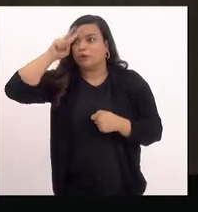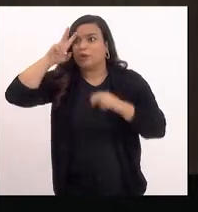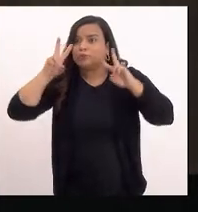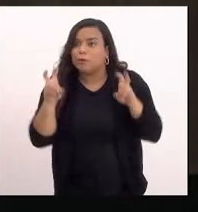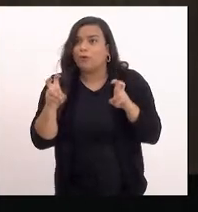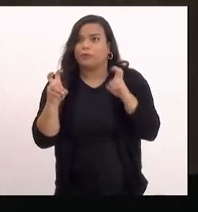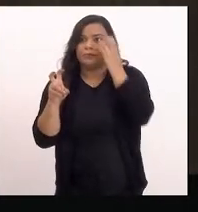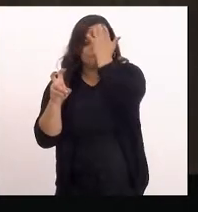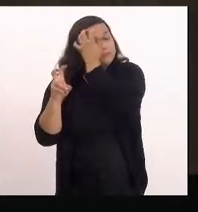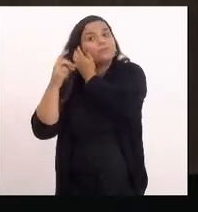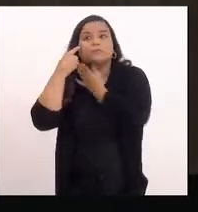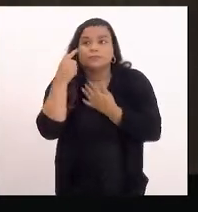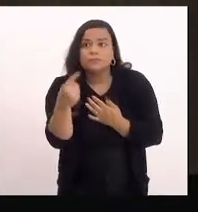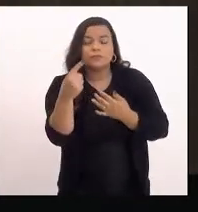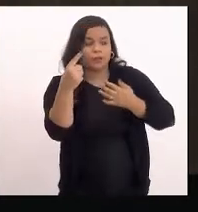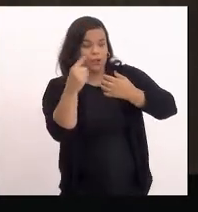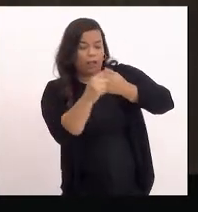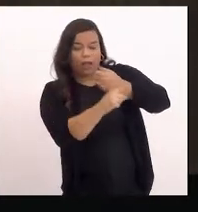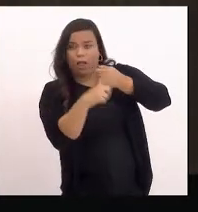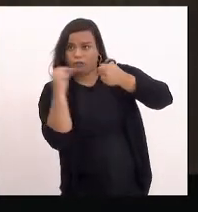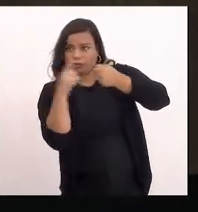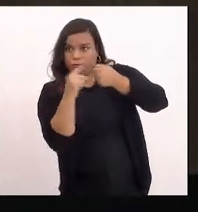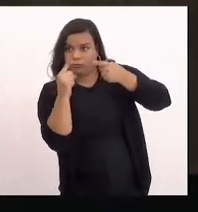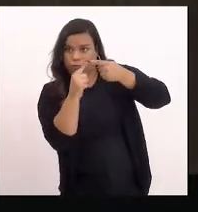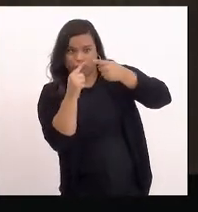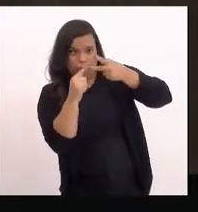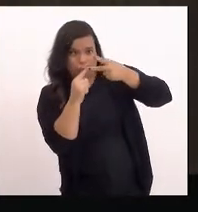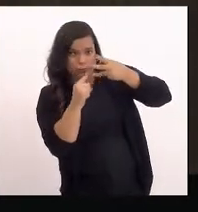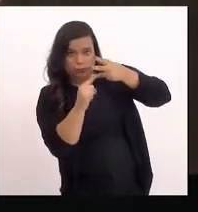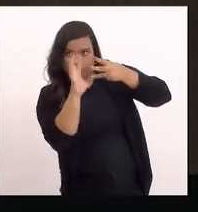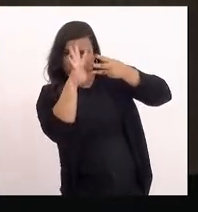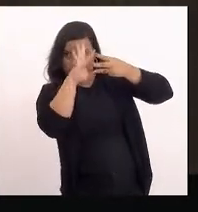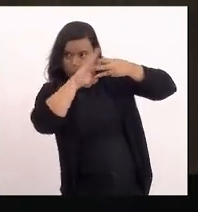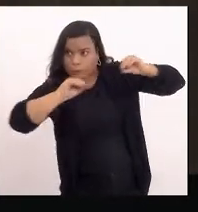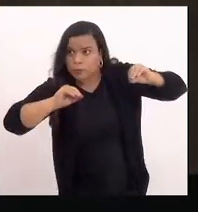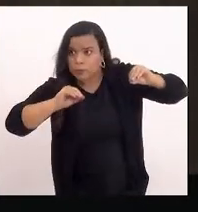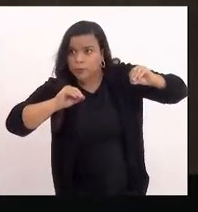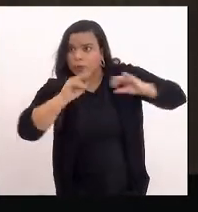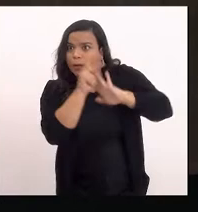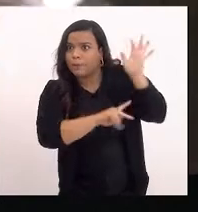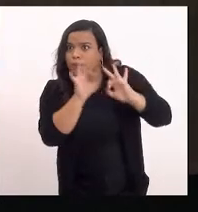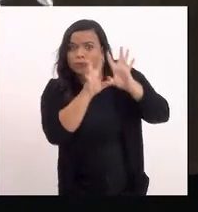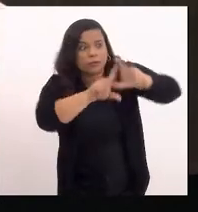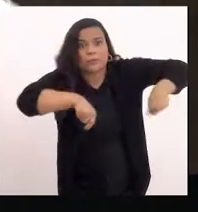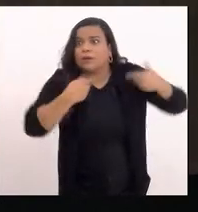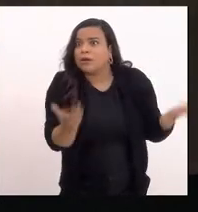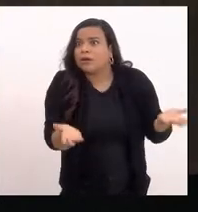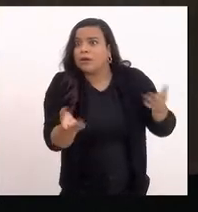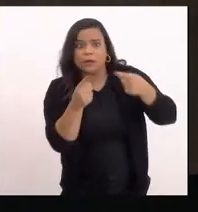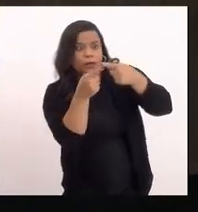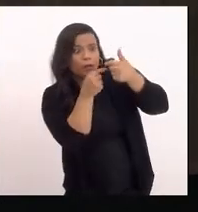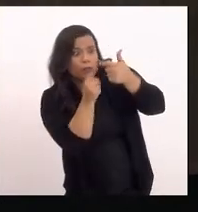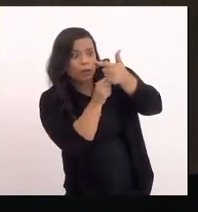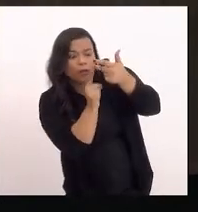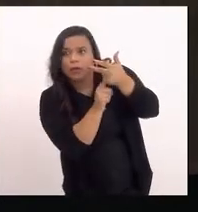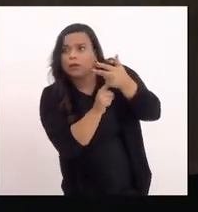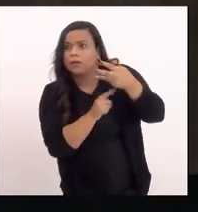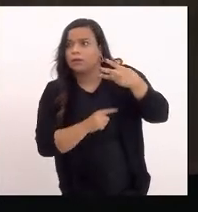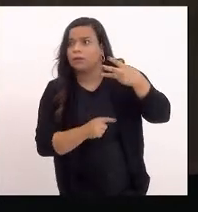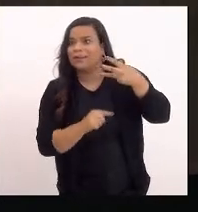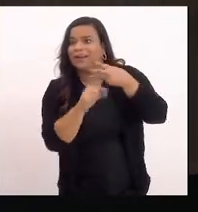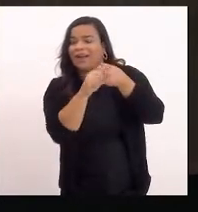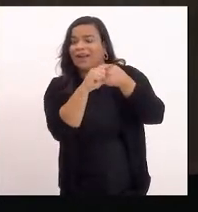artigo primeiro, suprima-se o artigo segundo, suprima-se o artigo terceiro, e acabou o projeto, porque você suprime tudo. Então,